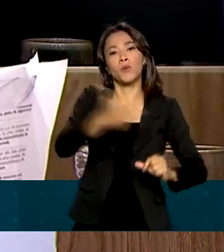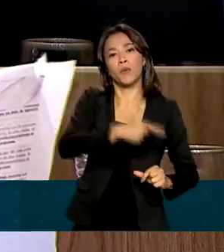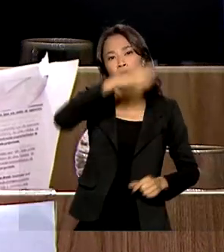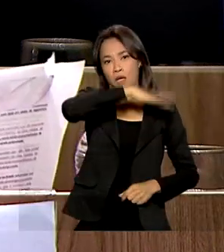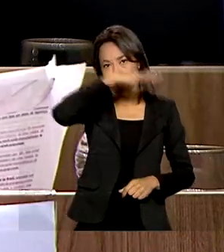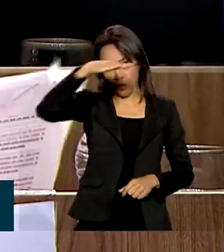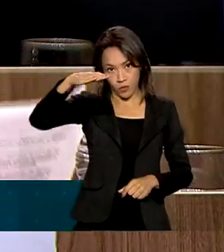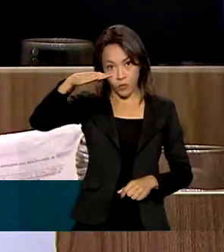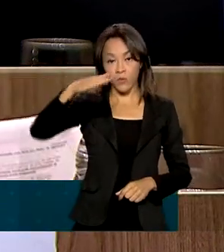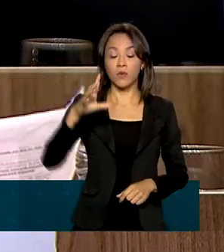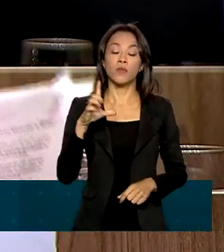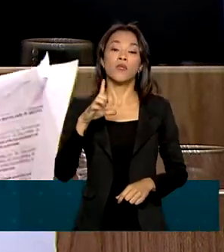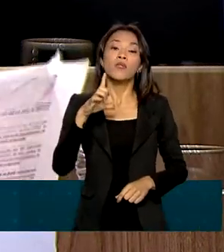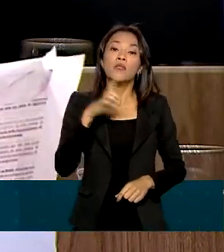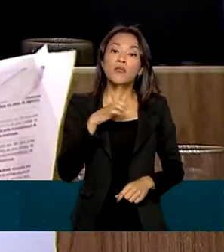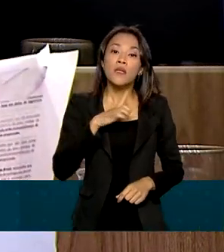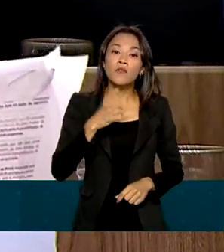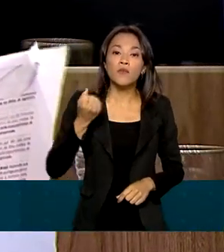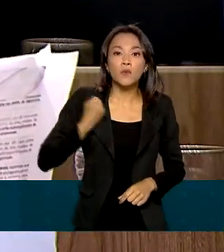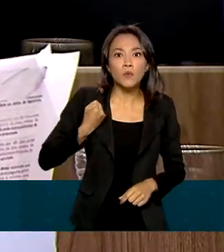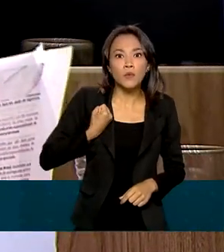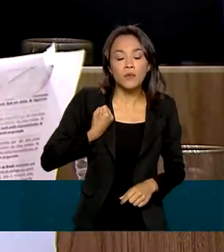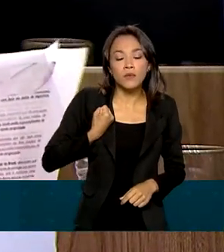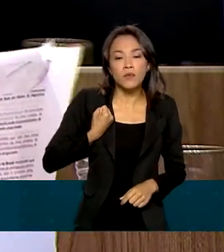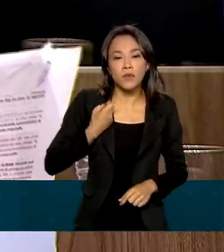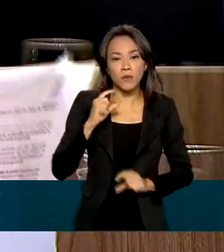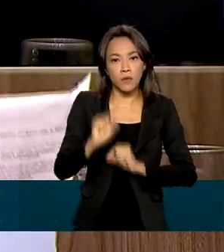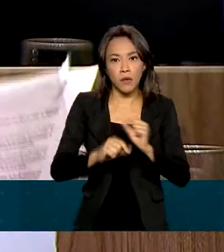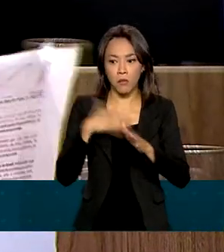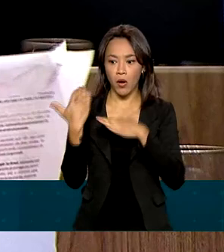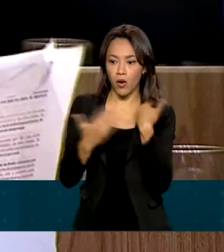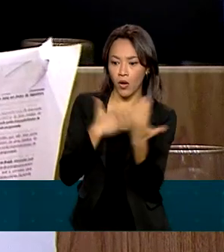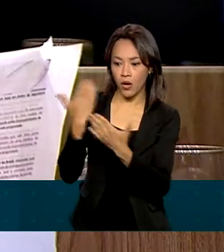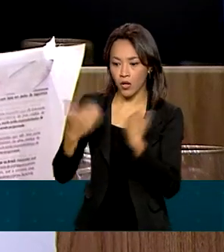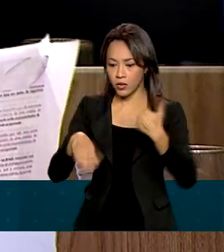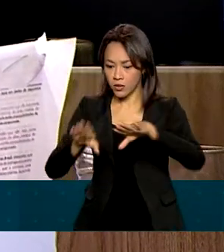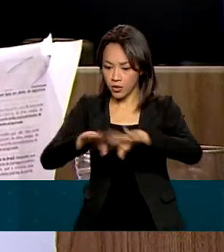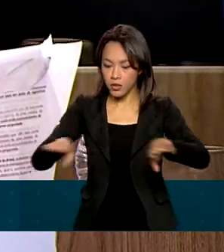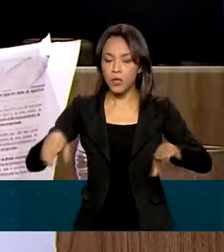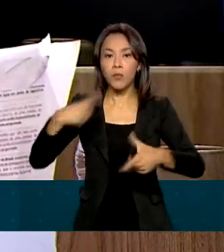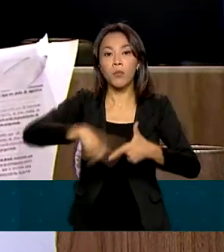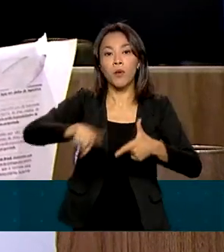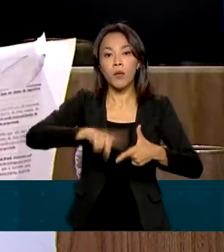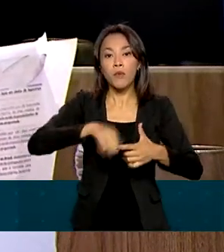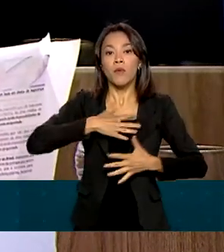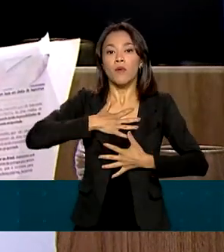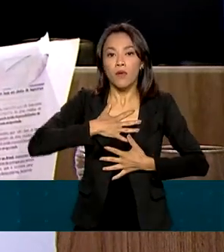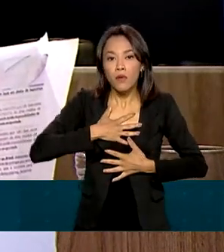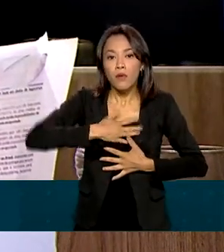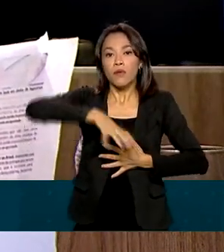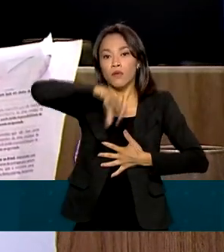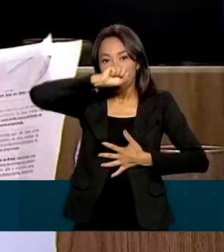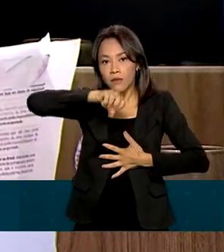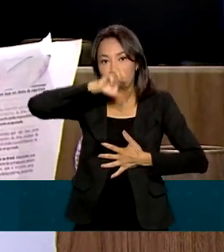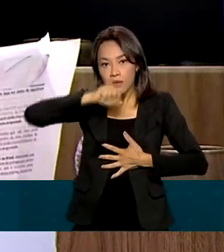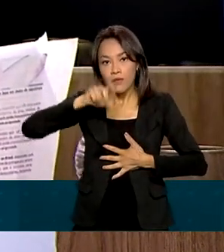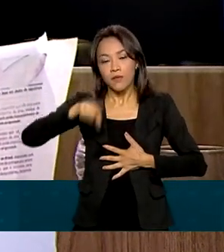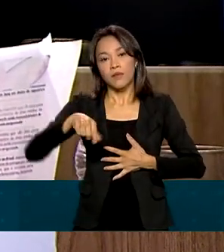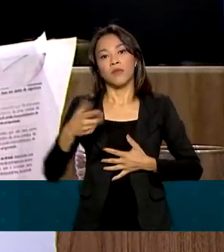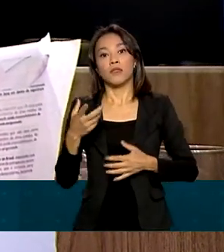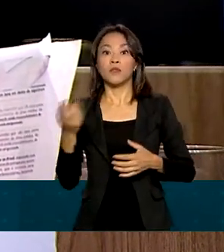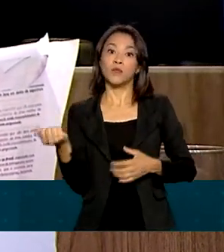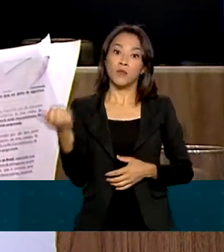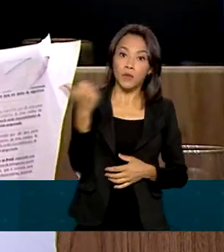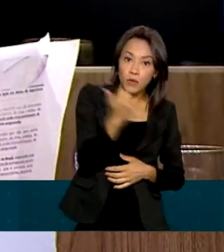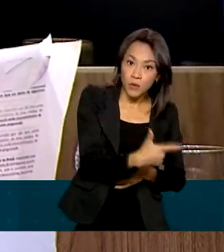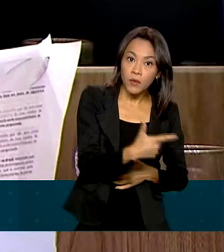houve um número maior, muito maior de óbitos por síndrome respiratória por Covid nessa faixa etária do que síndrome